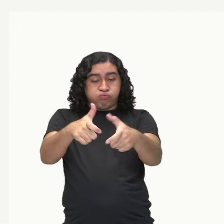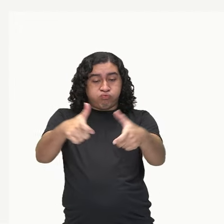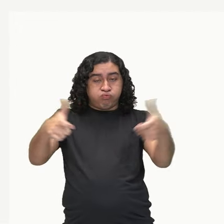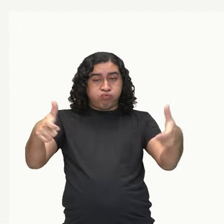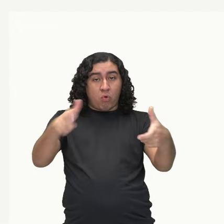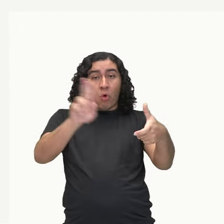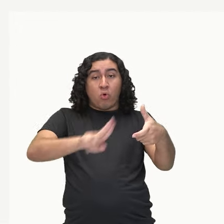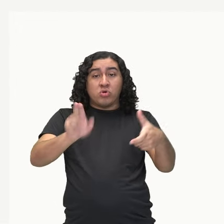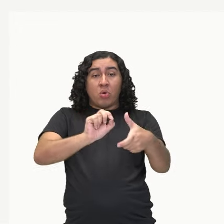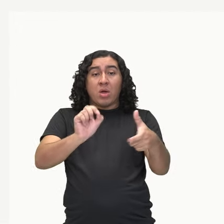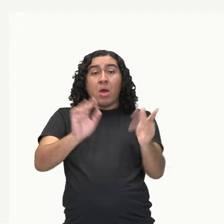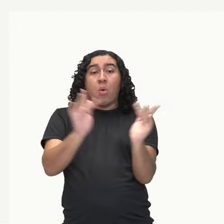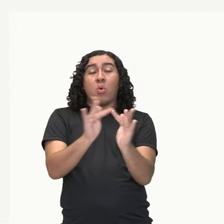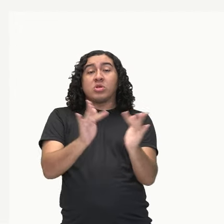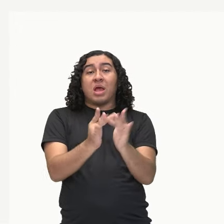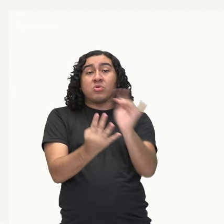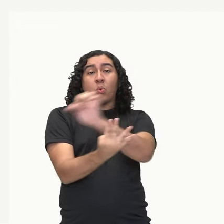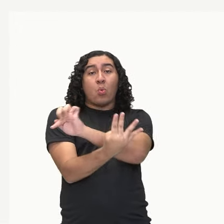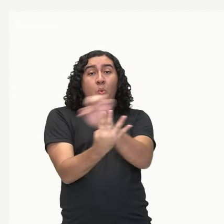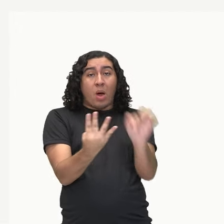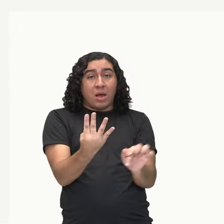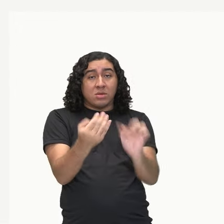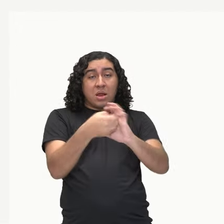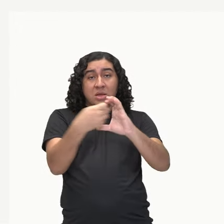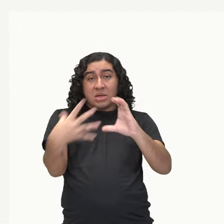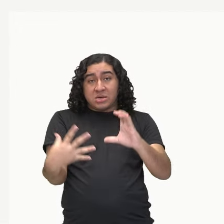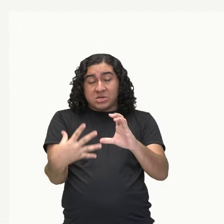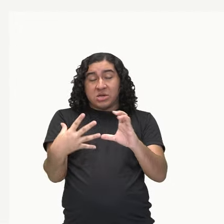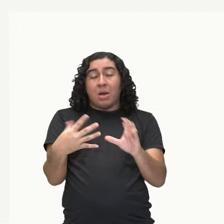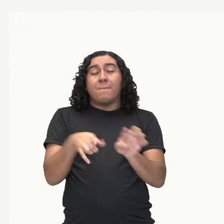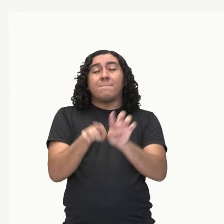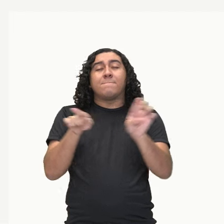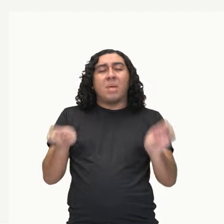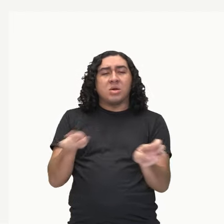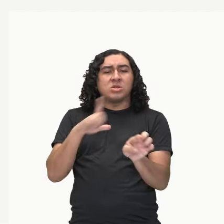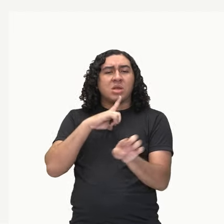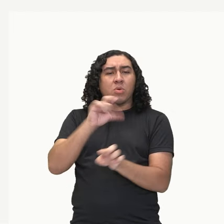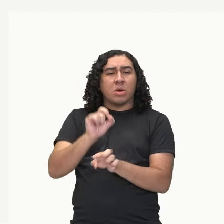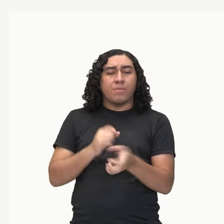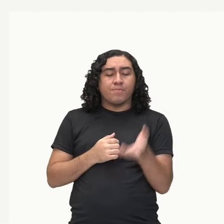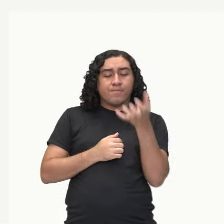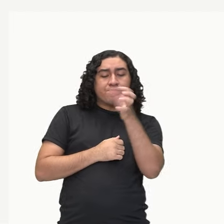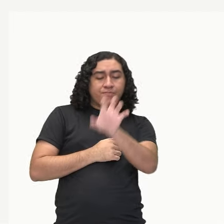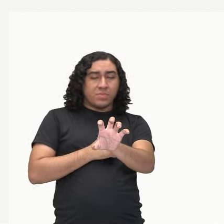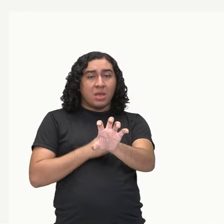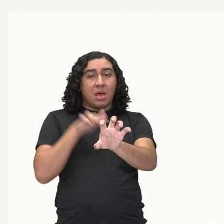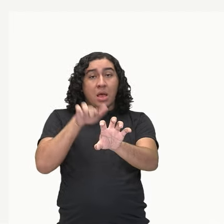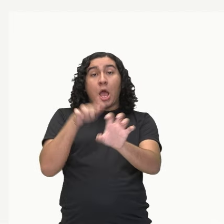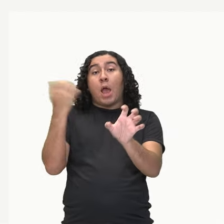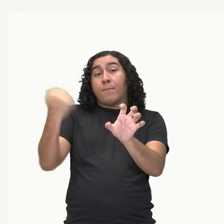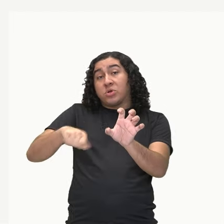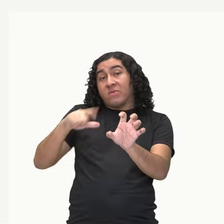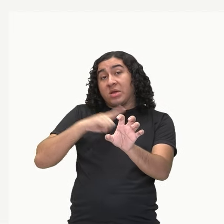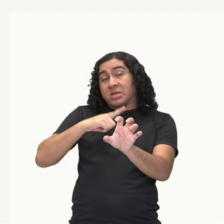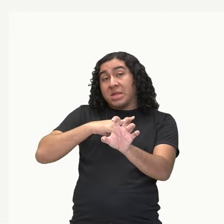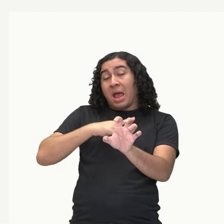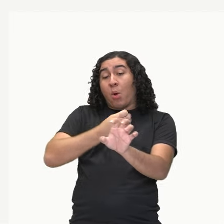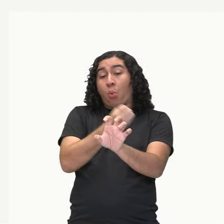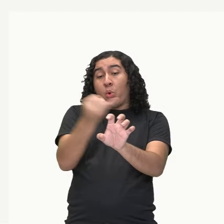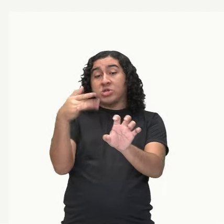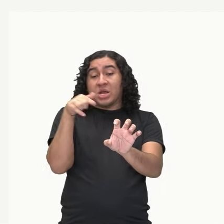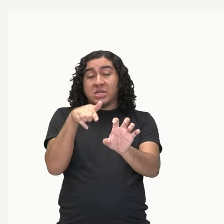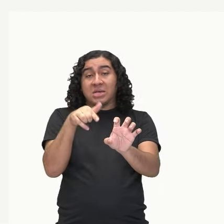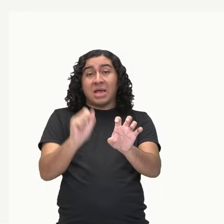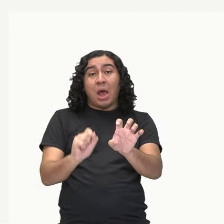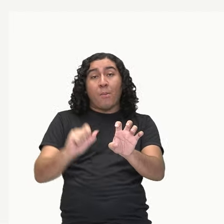interação entre quatro fatores. Só que aqui eu tenho fatores que podem aumentar a população ou